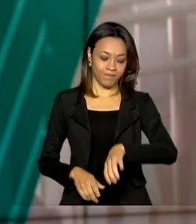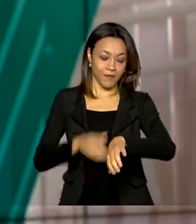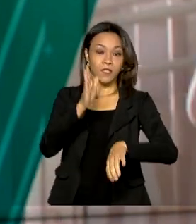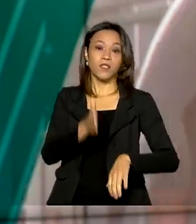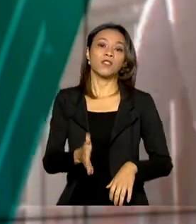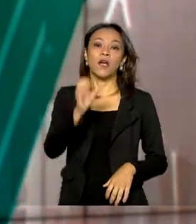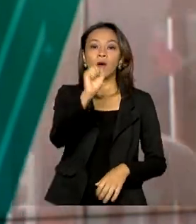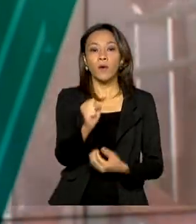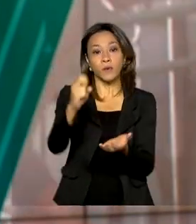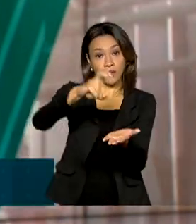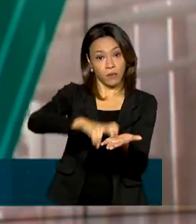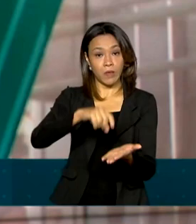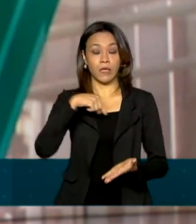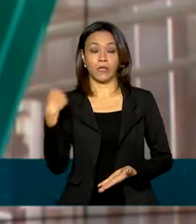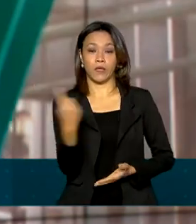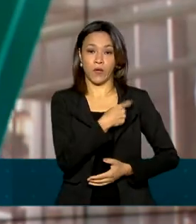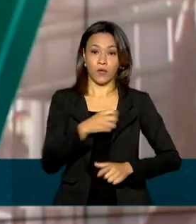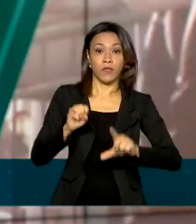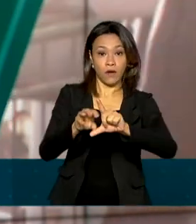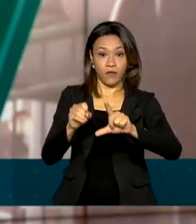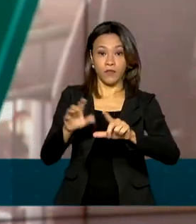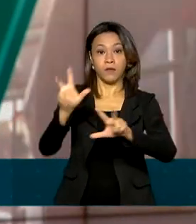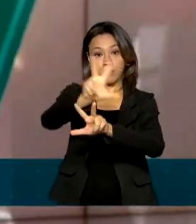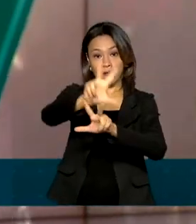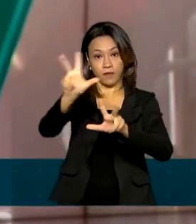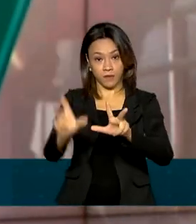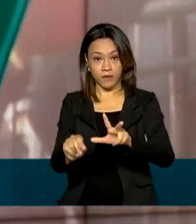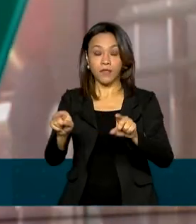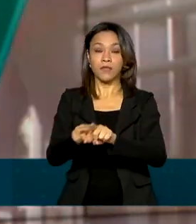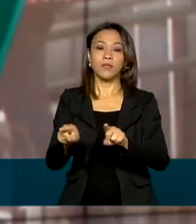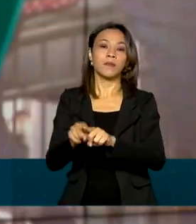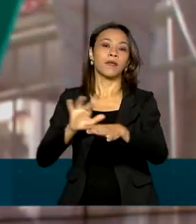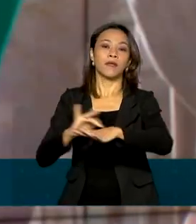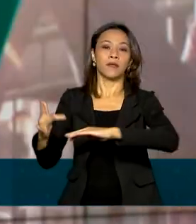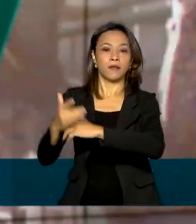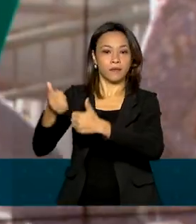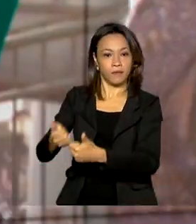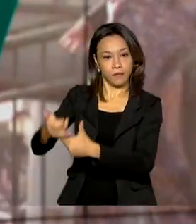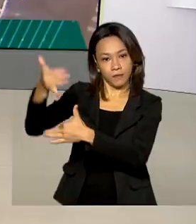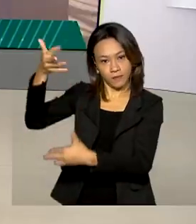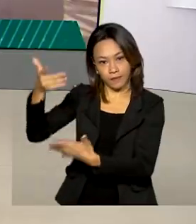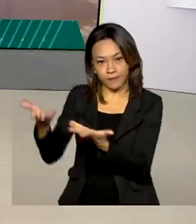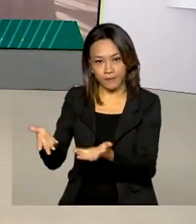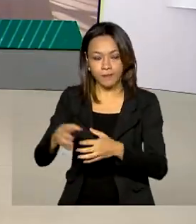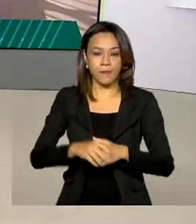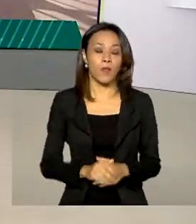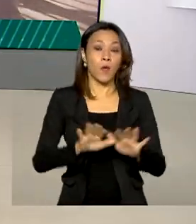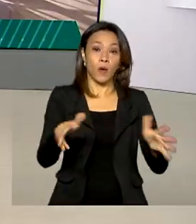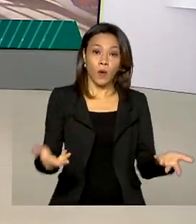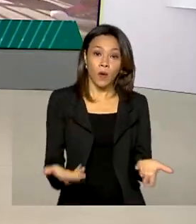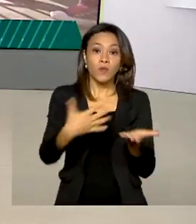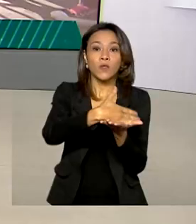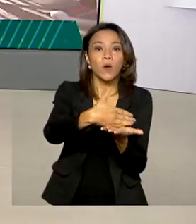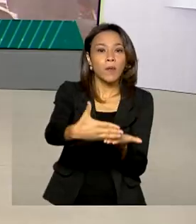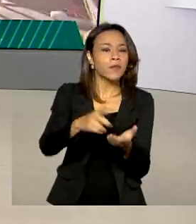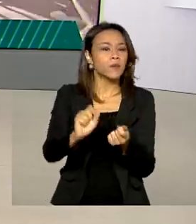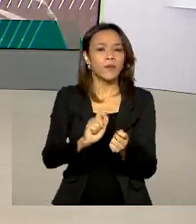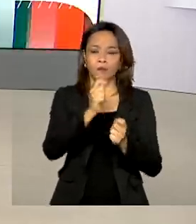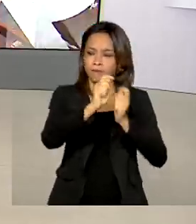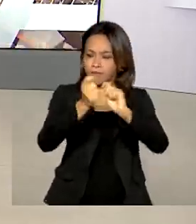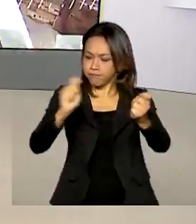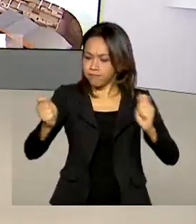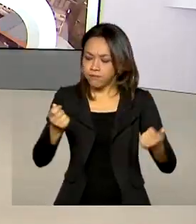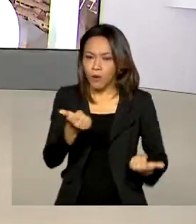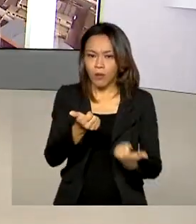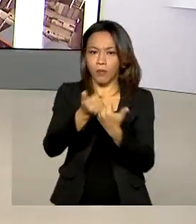São 8 horas da manhã, nós estamos ao vivo pela TV Brasil e redes sociais. Começa hoje a nova rodada de pagamentos